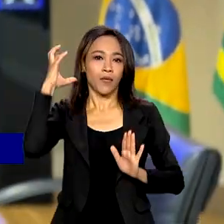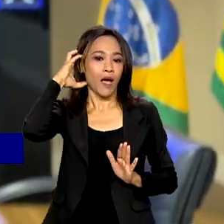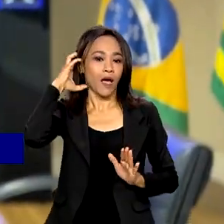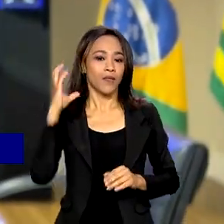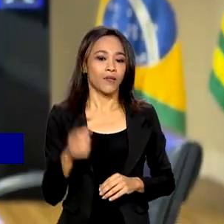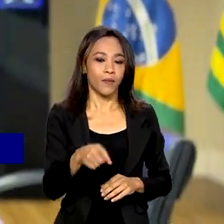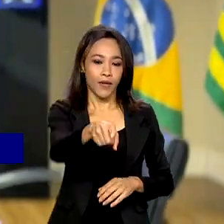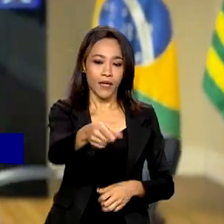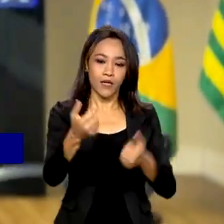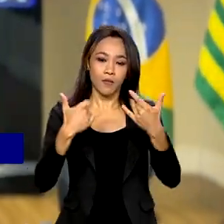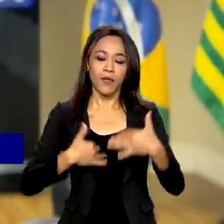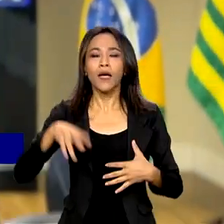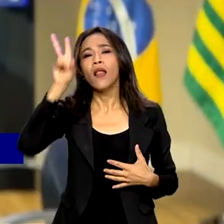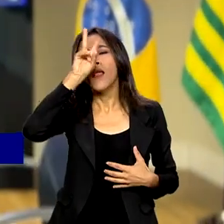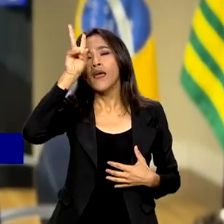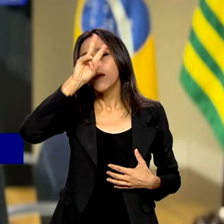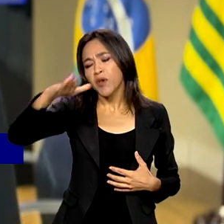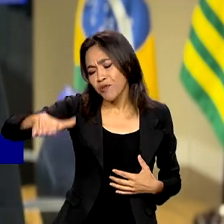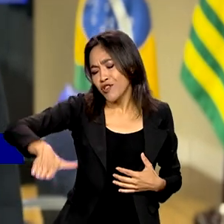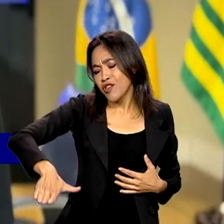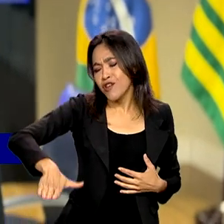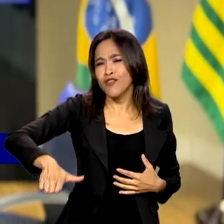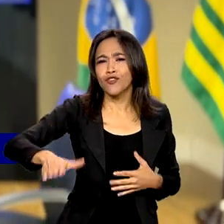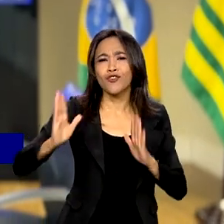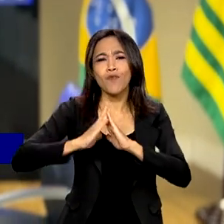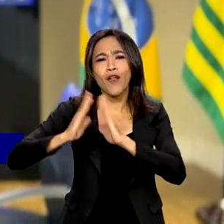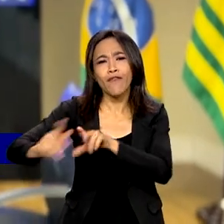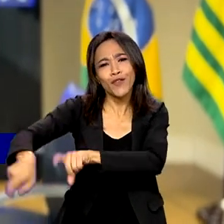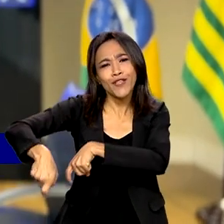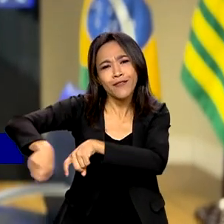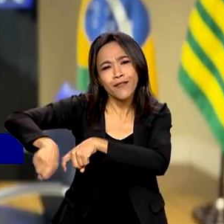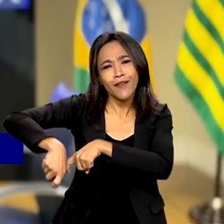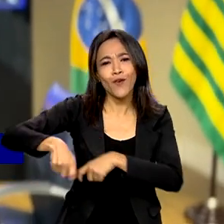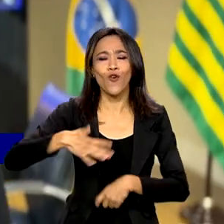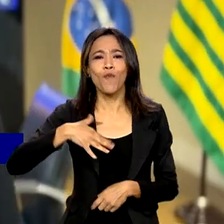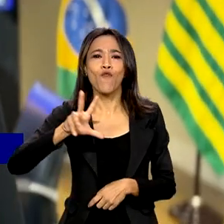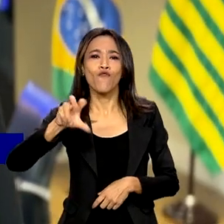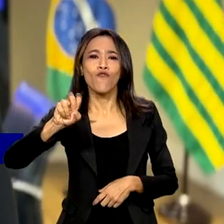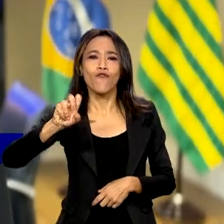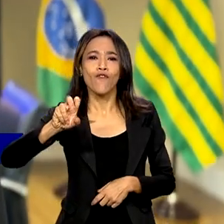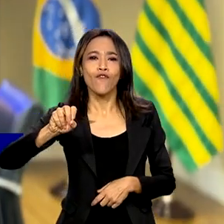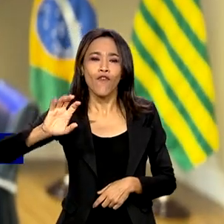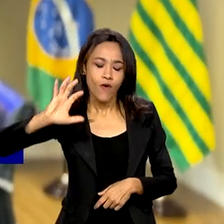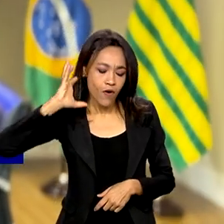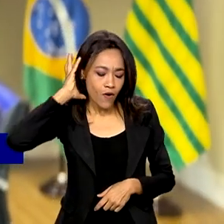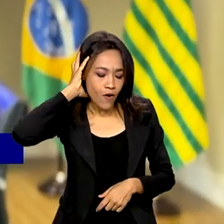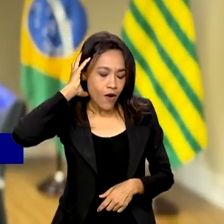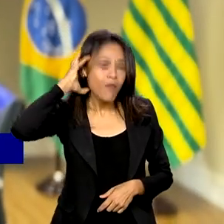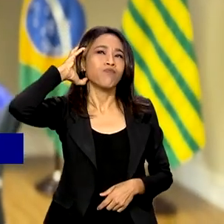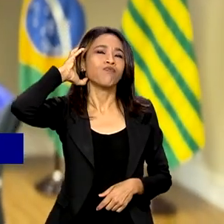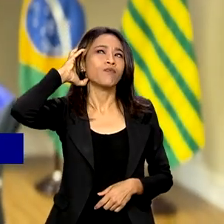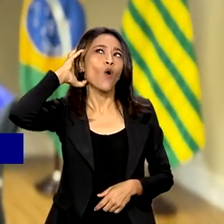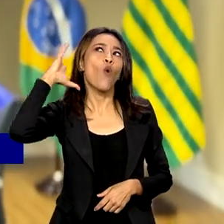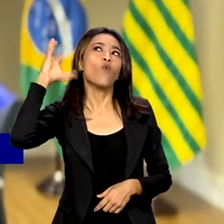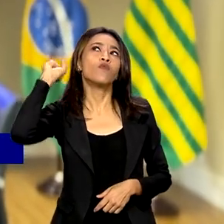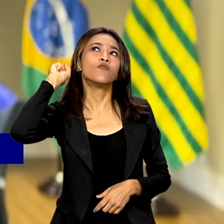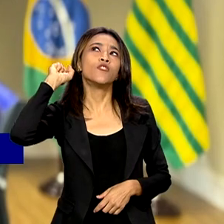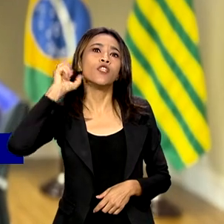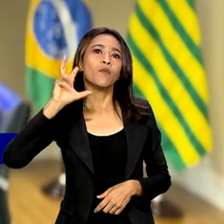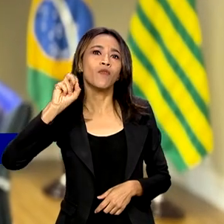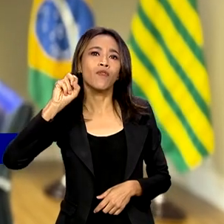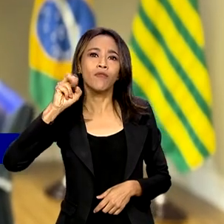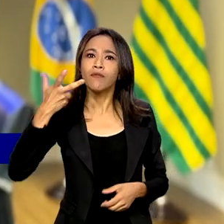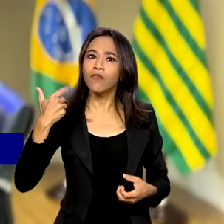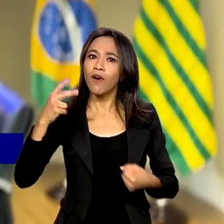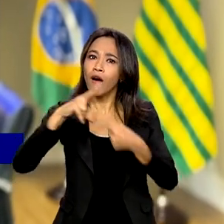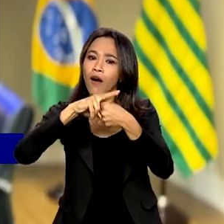lá no interior em que eu vivia, na hongurana, o meu avô, ali ligado na Voz do Brasil. A Voz